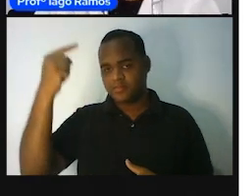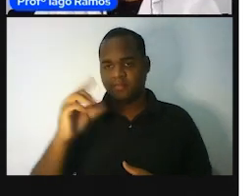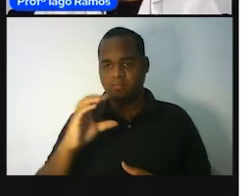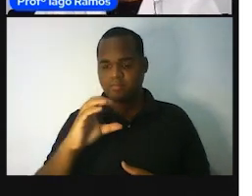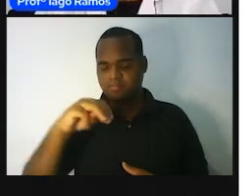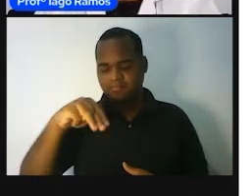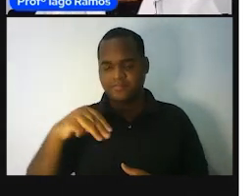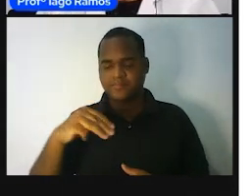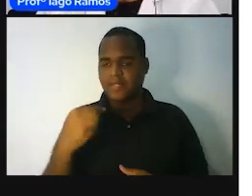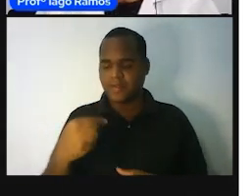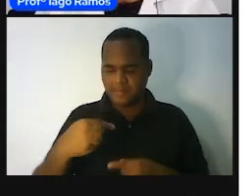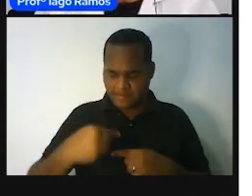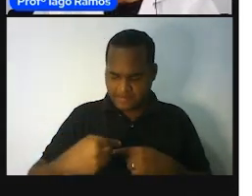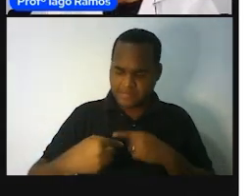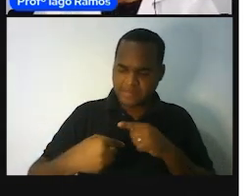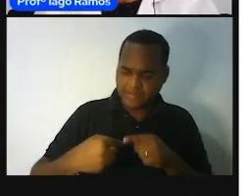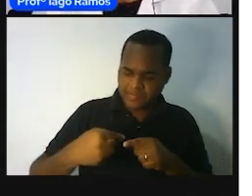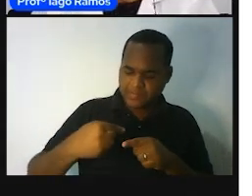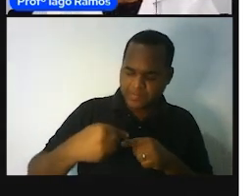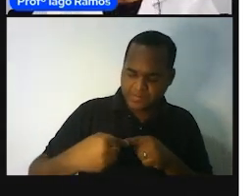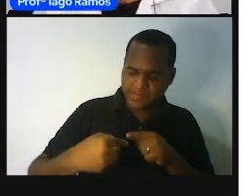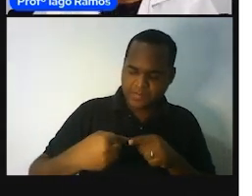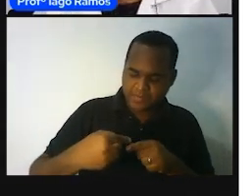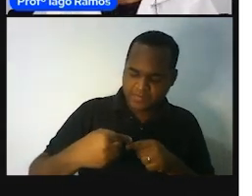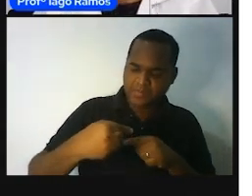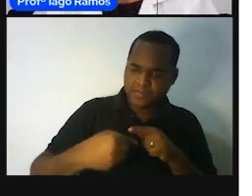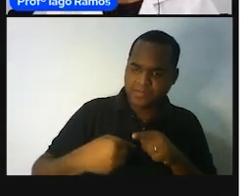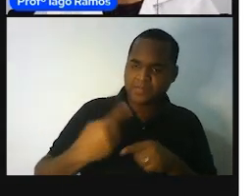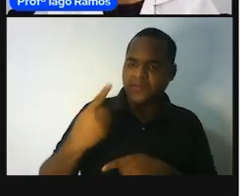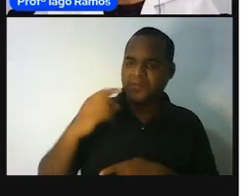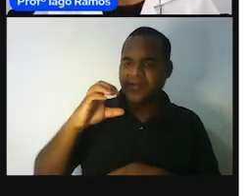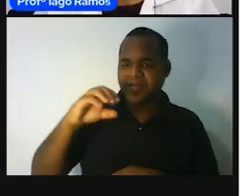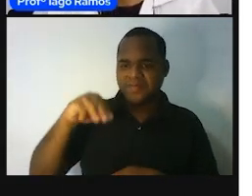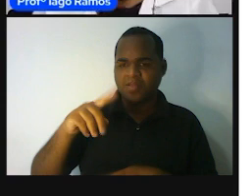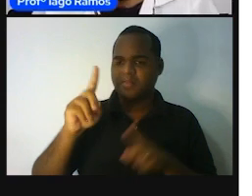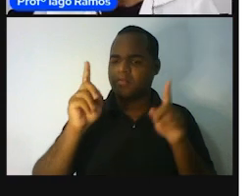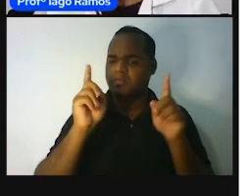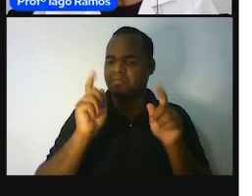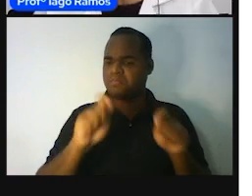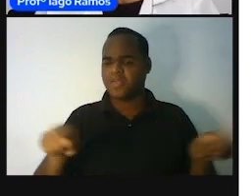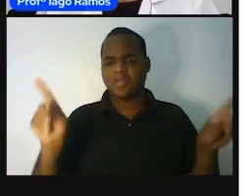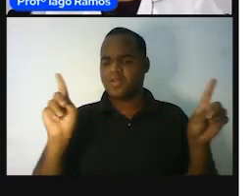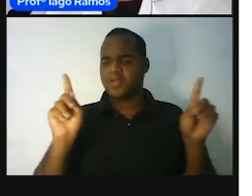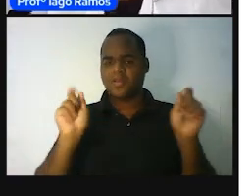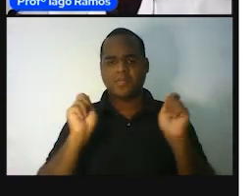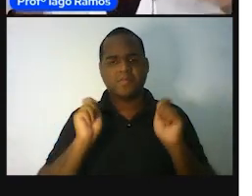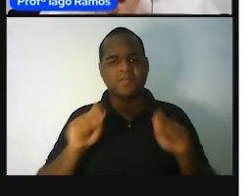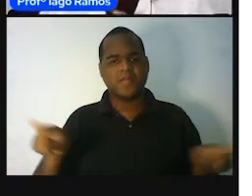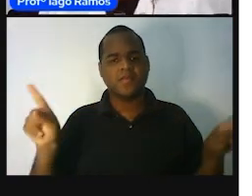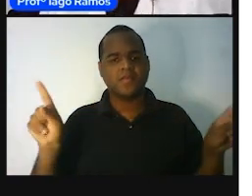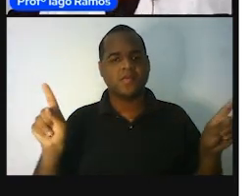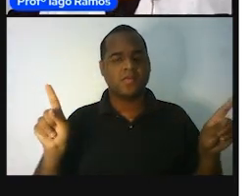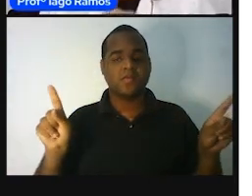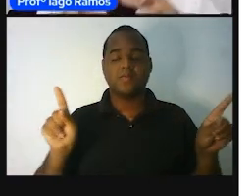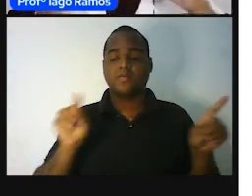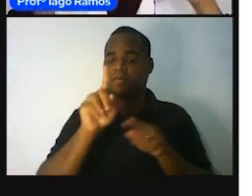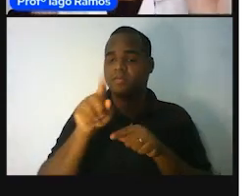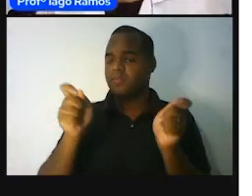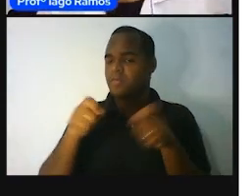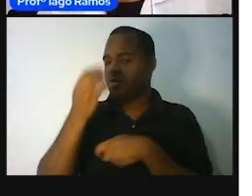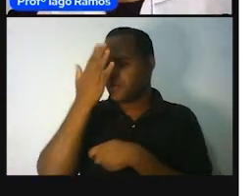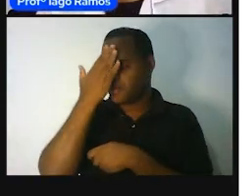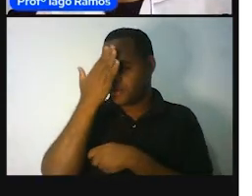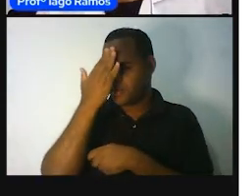centímetros em centímetros estrada? Precisa não. Por que não precisa? Porque se a gente está no